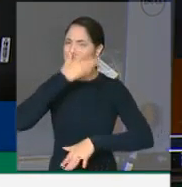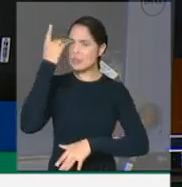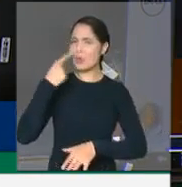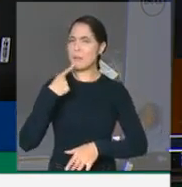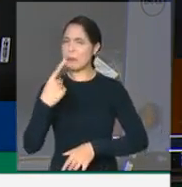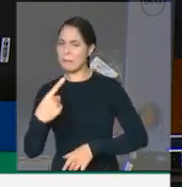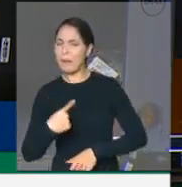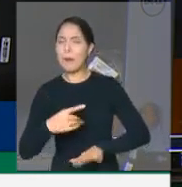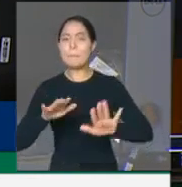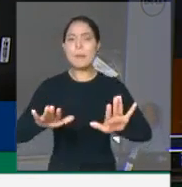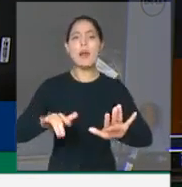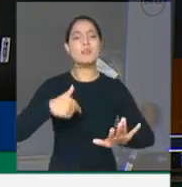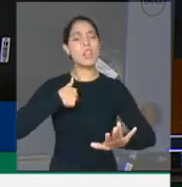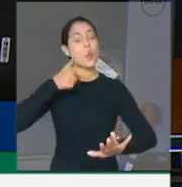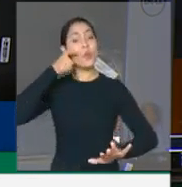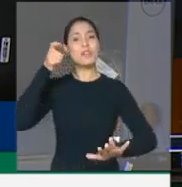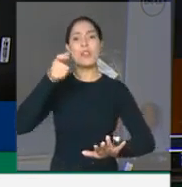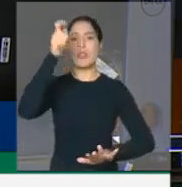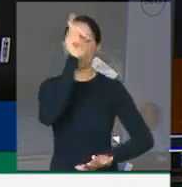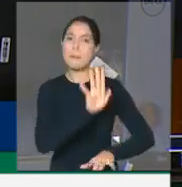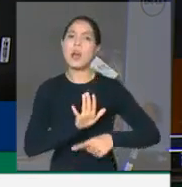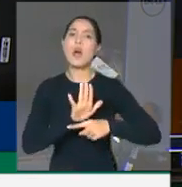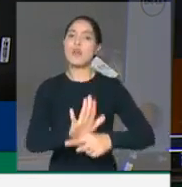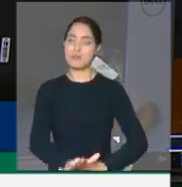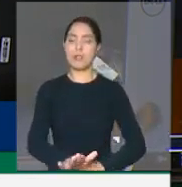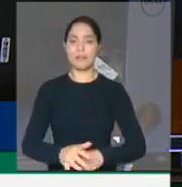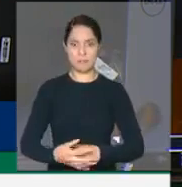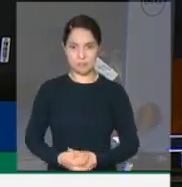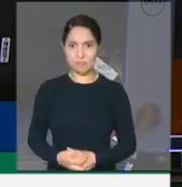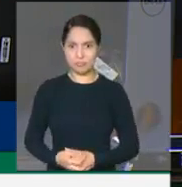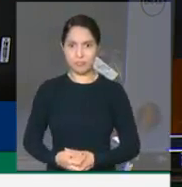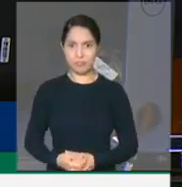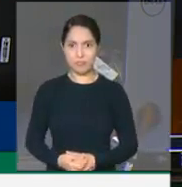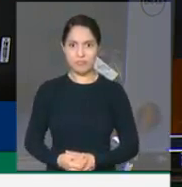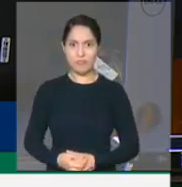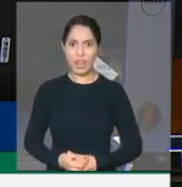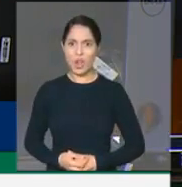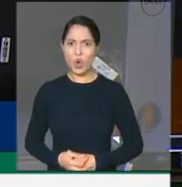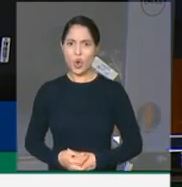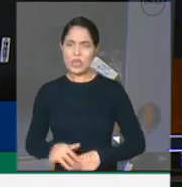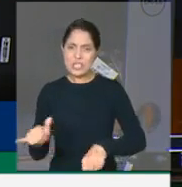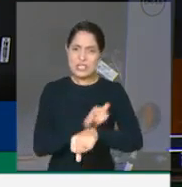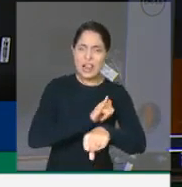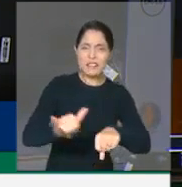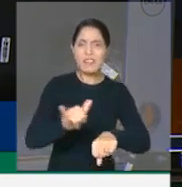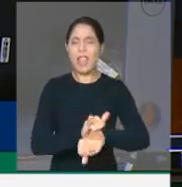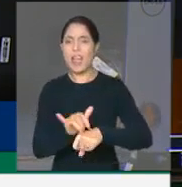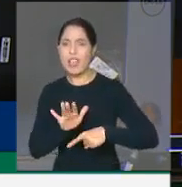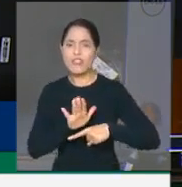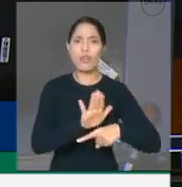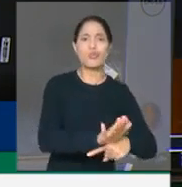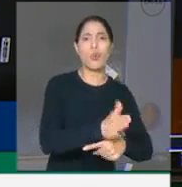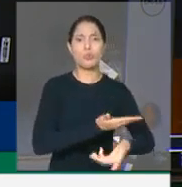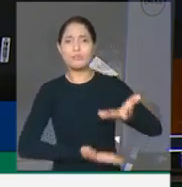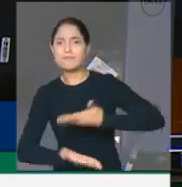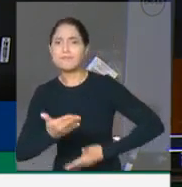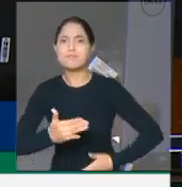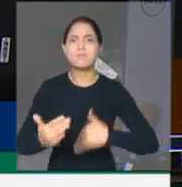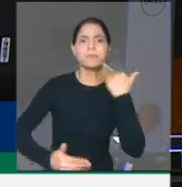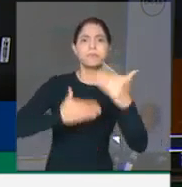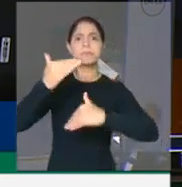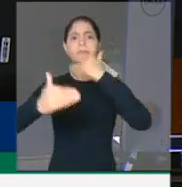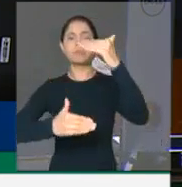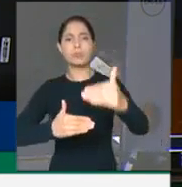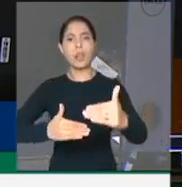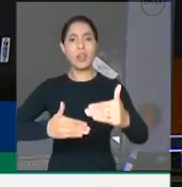tudo o interesse nacional. Nunca desisti de construir pontes e de destruir muros. Devo dizer ainda, por